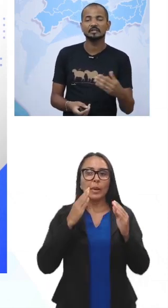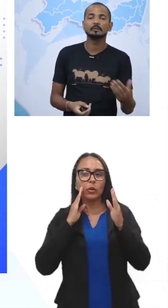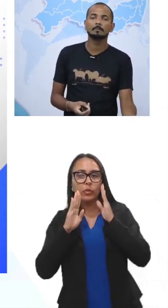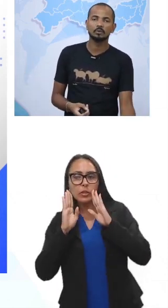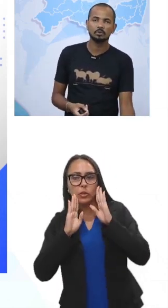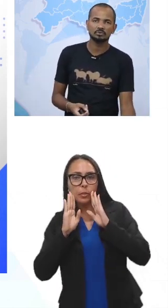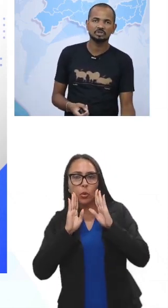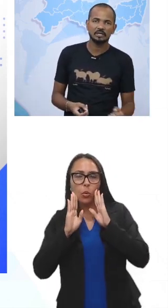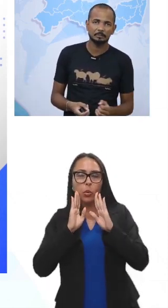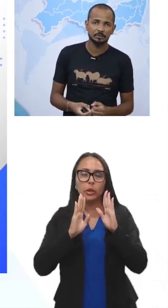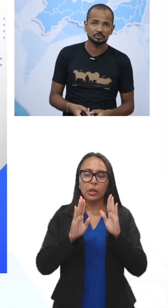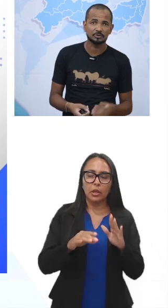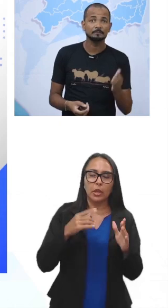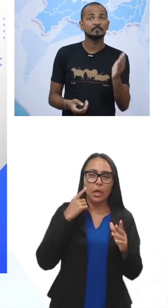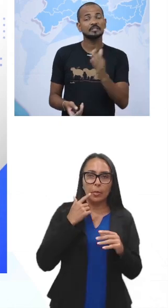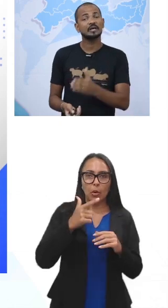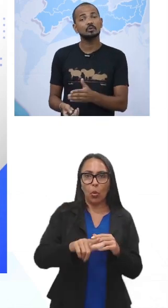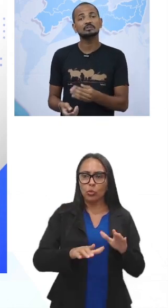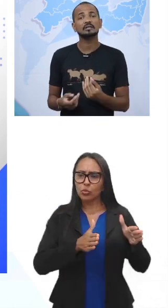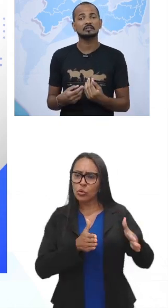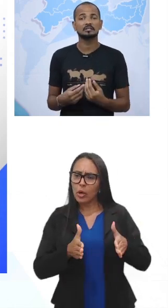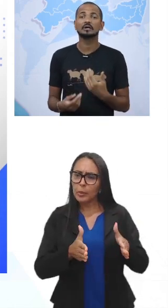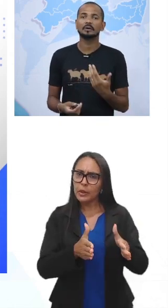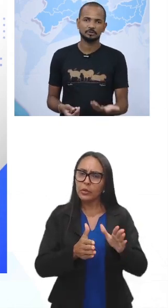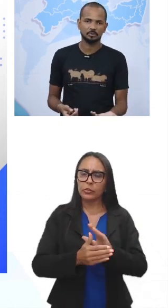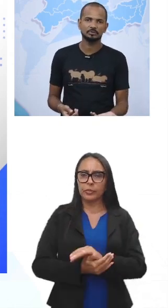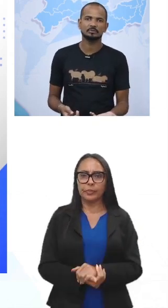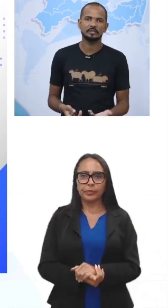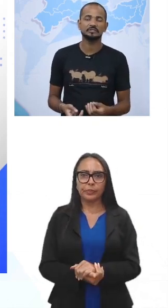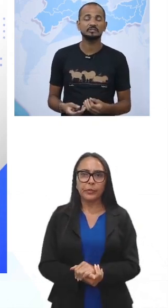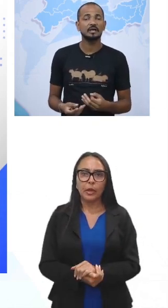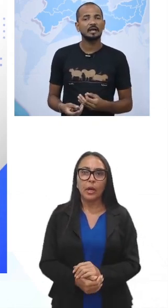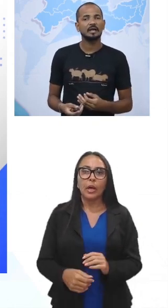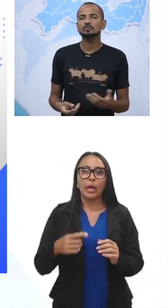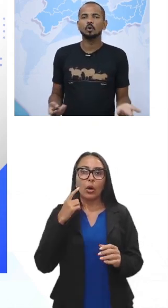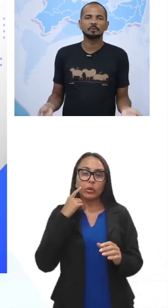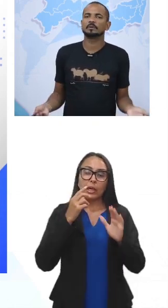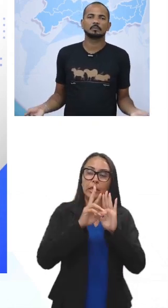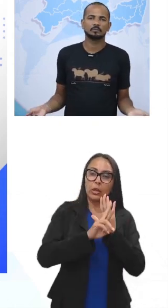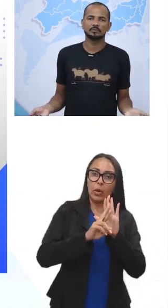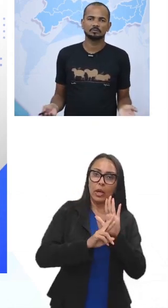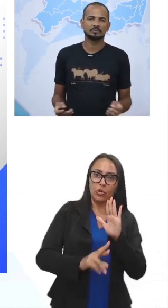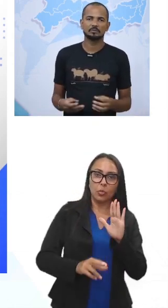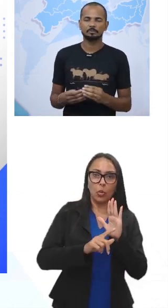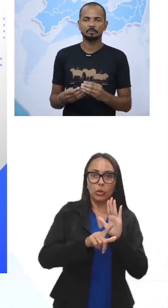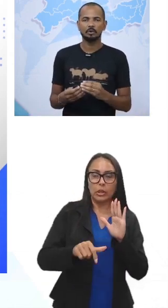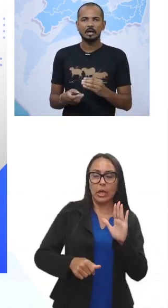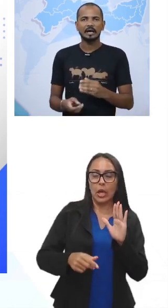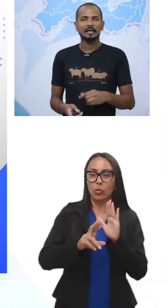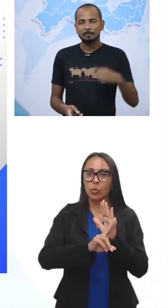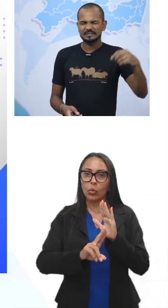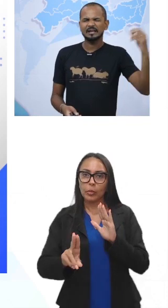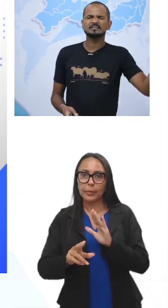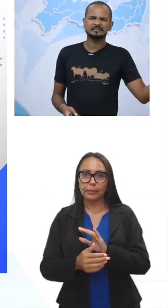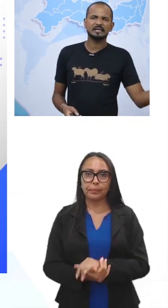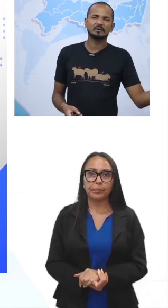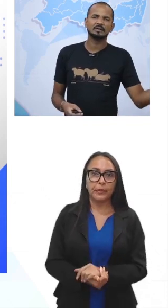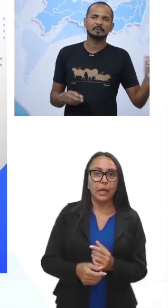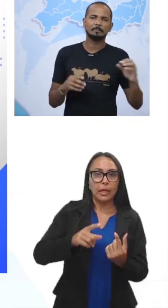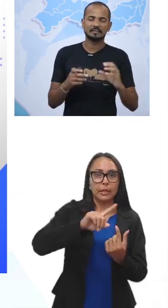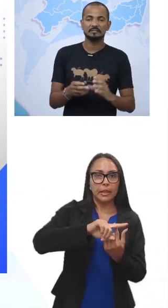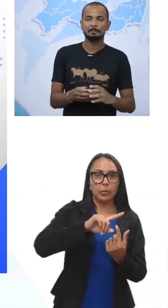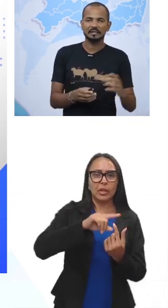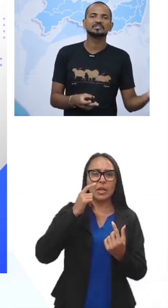você vê por outros caminhos, e a outra, que não responde o teste, é o nome para o produto, então, tipo, aquela parte lá inicial,